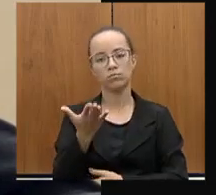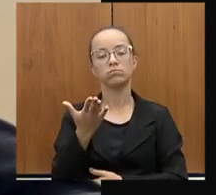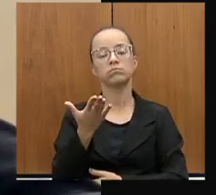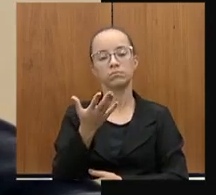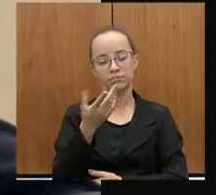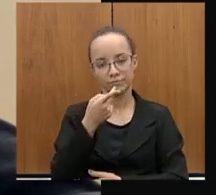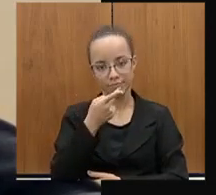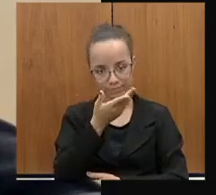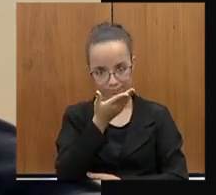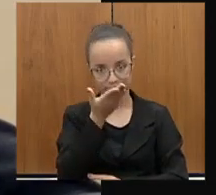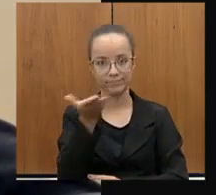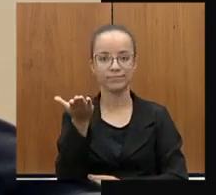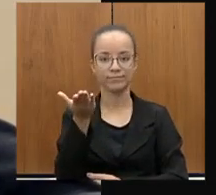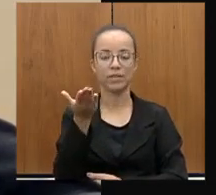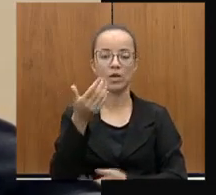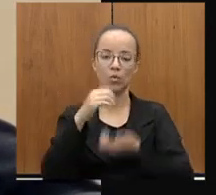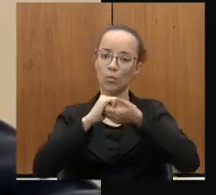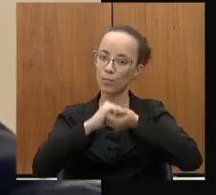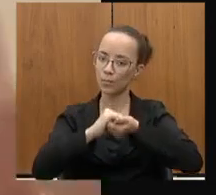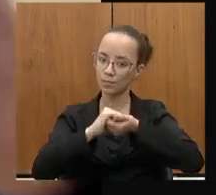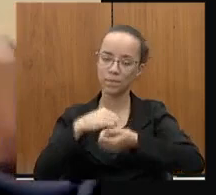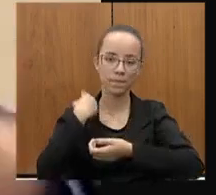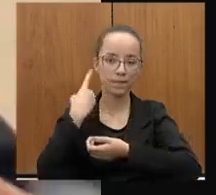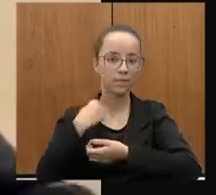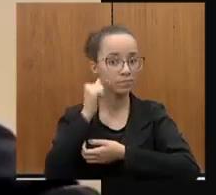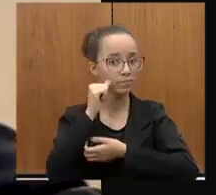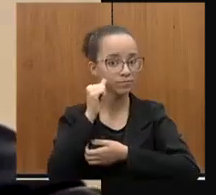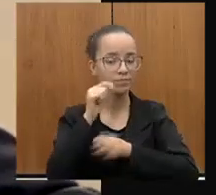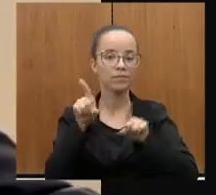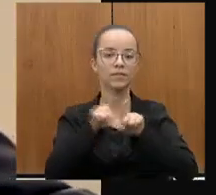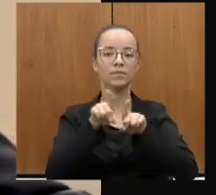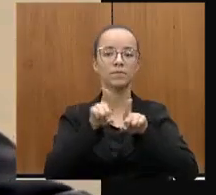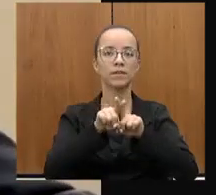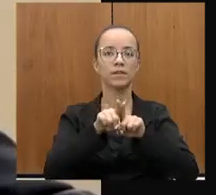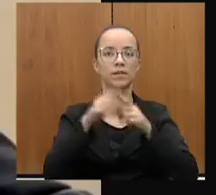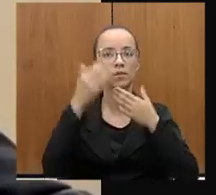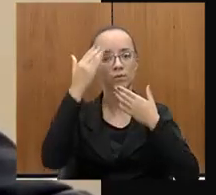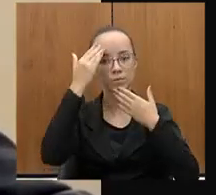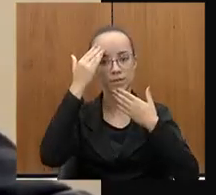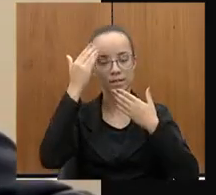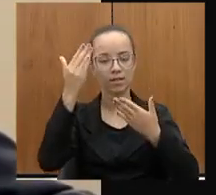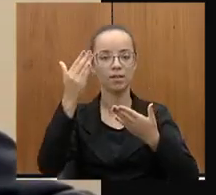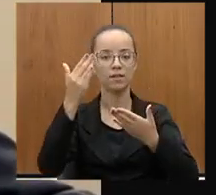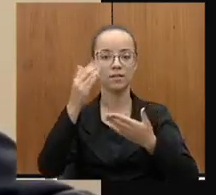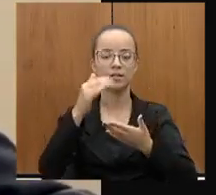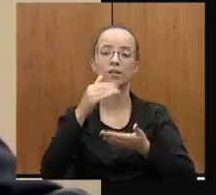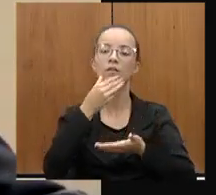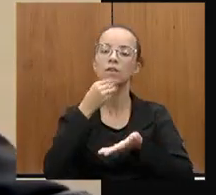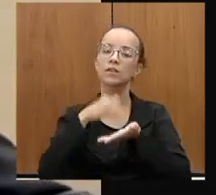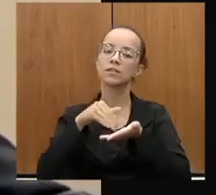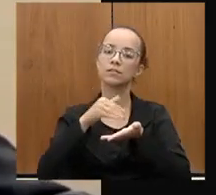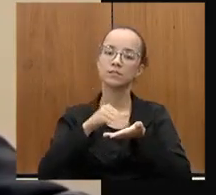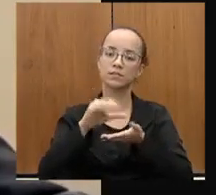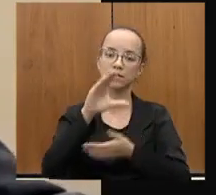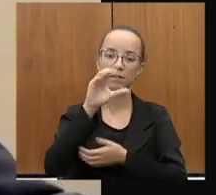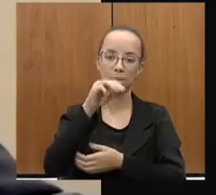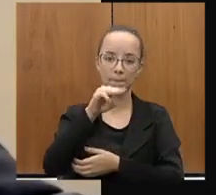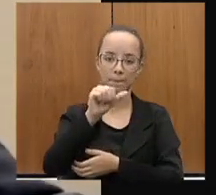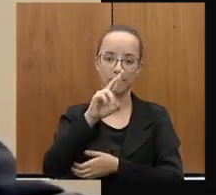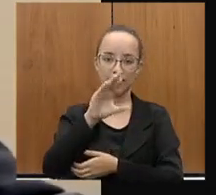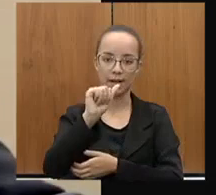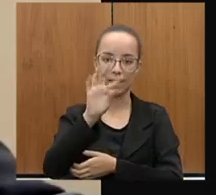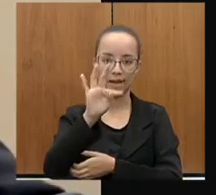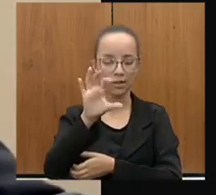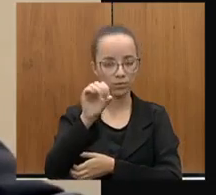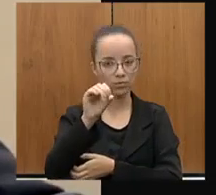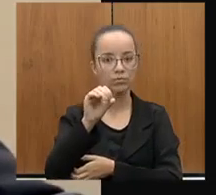registro aqui, cumprimentá-la, agradecendo também o retorno do nosso secretário Fernando Marcato. Mais uma